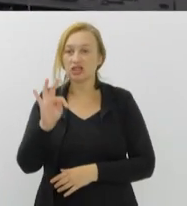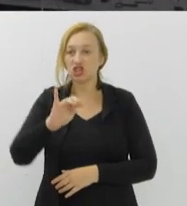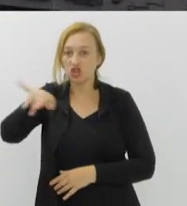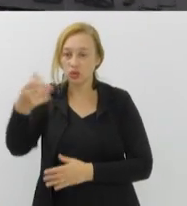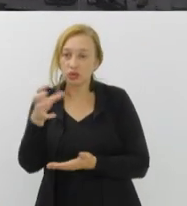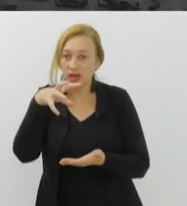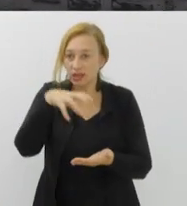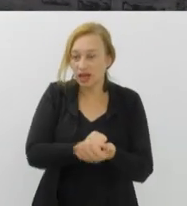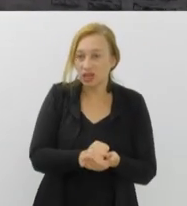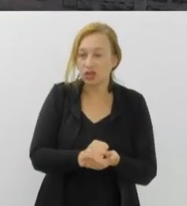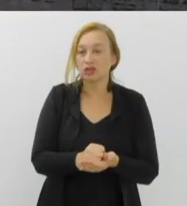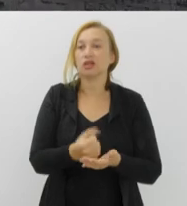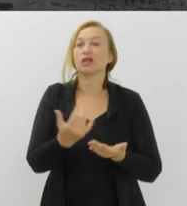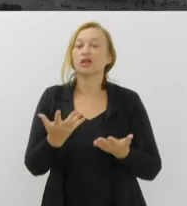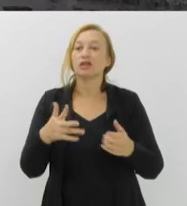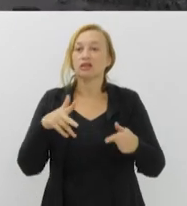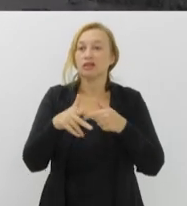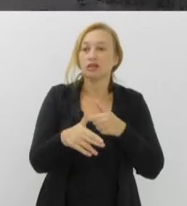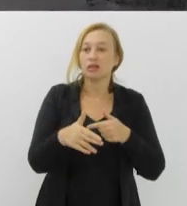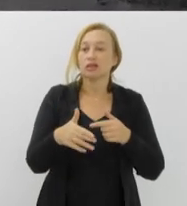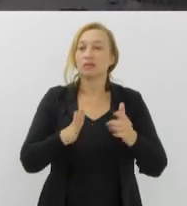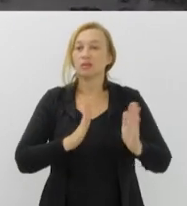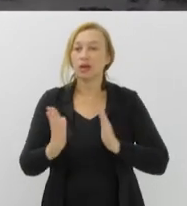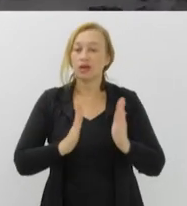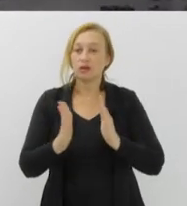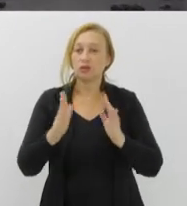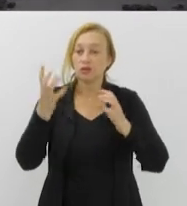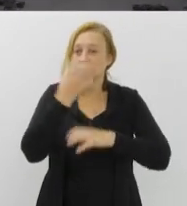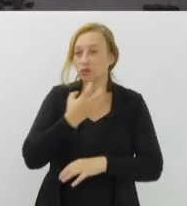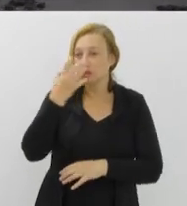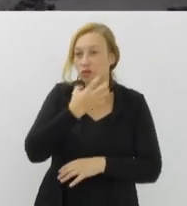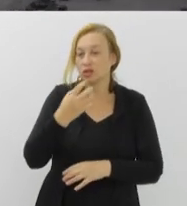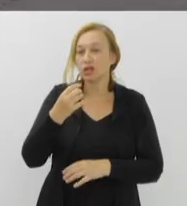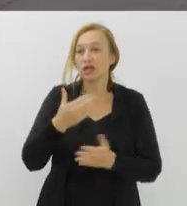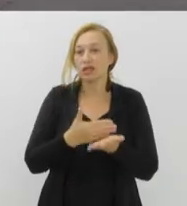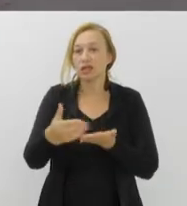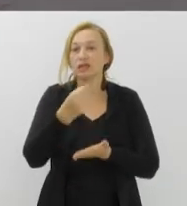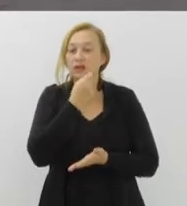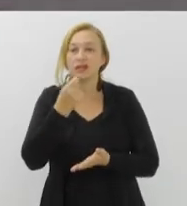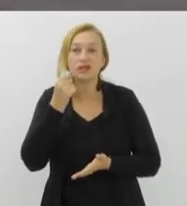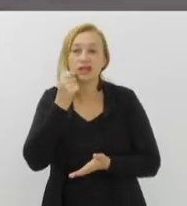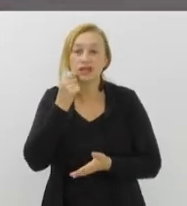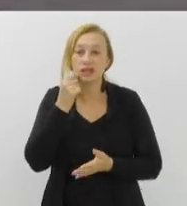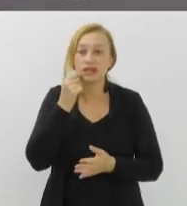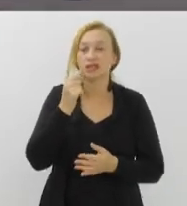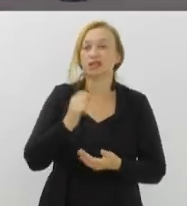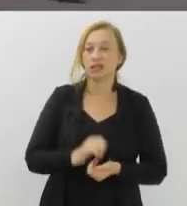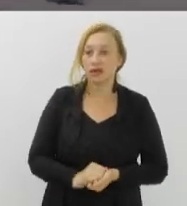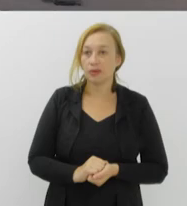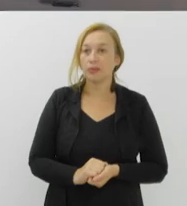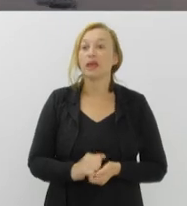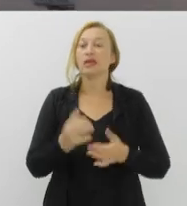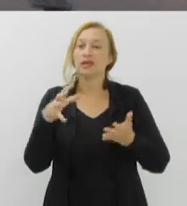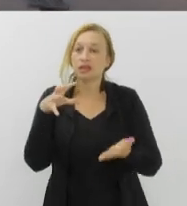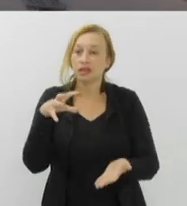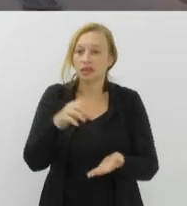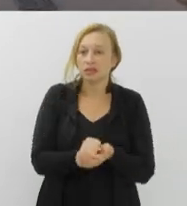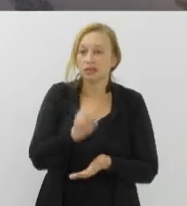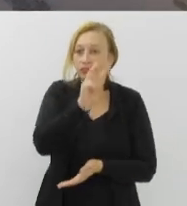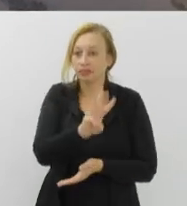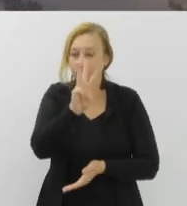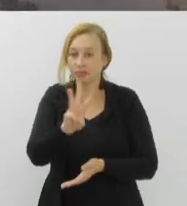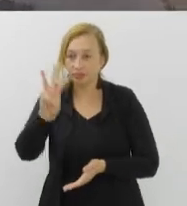serão interditadas para o Festival de Música, que começa no dia 13 de setembro. O cadastramento pode ser feito pela internet no site